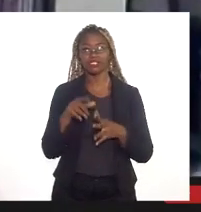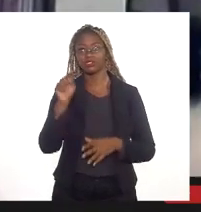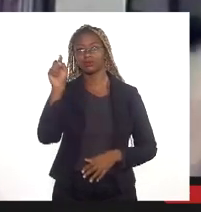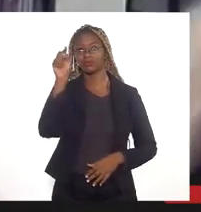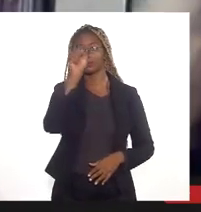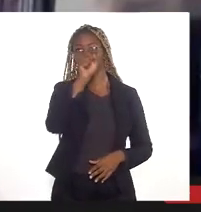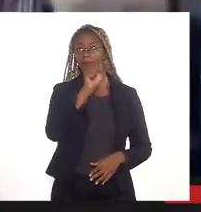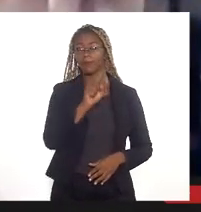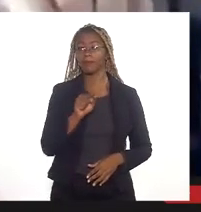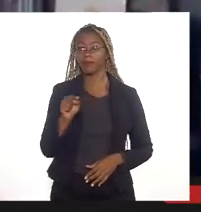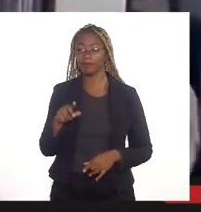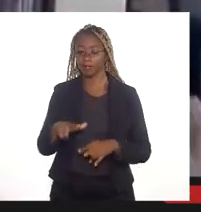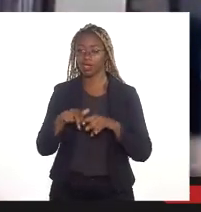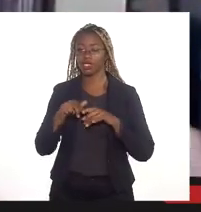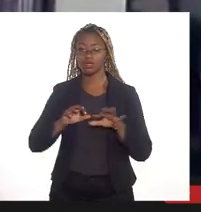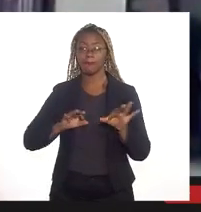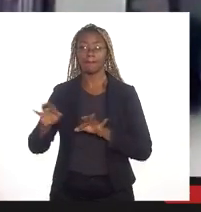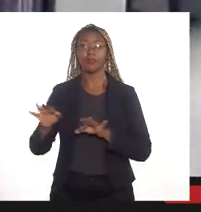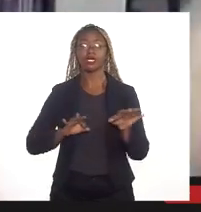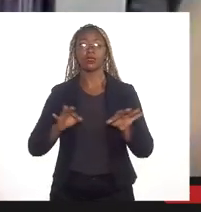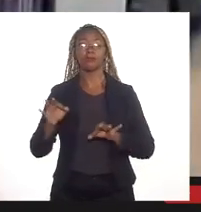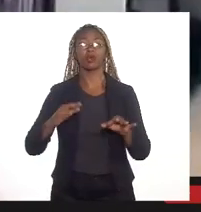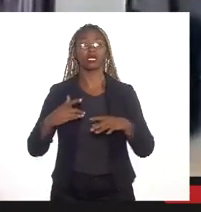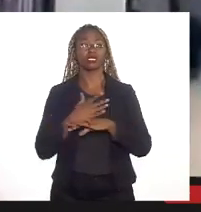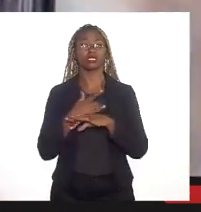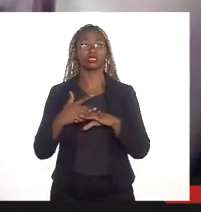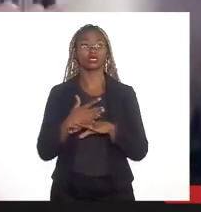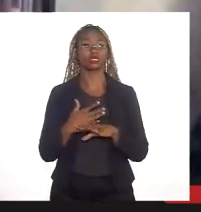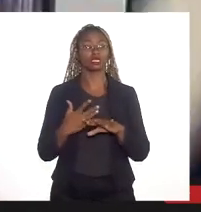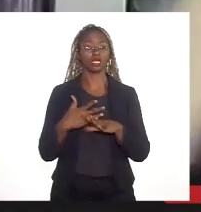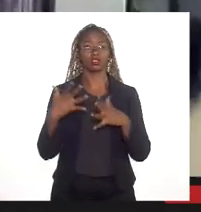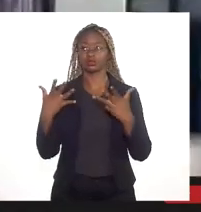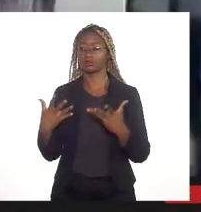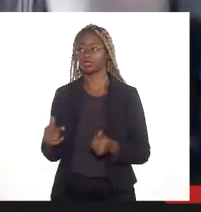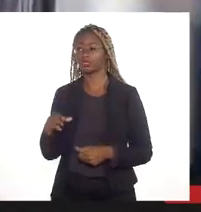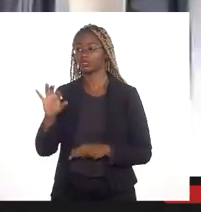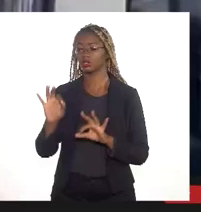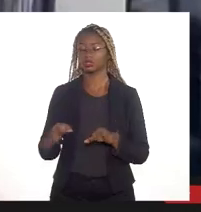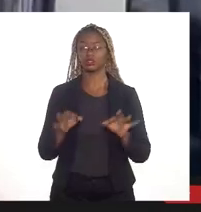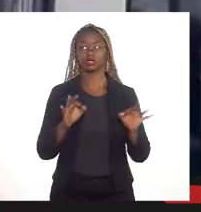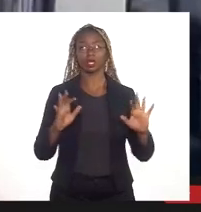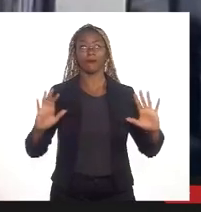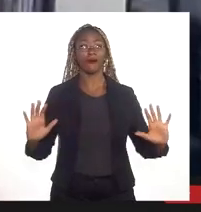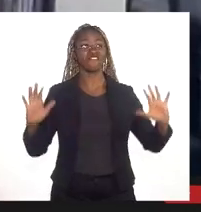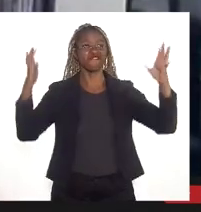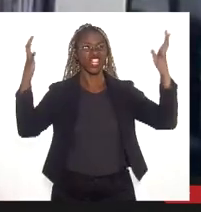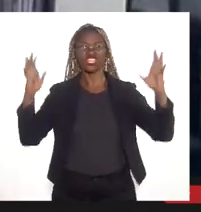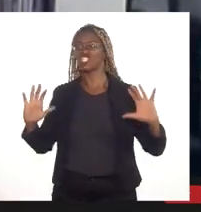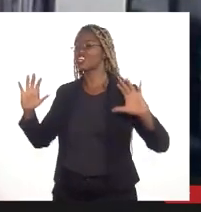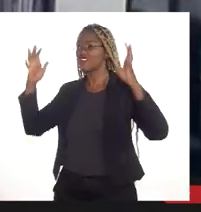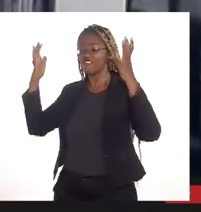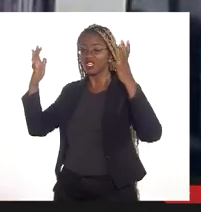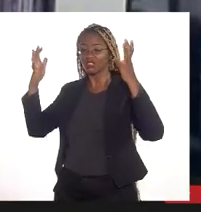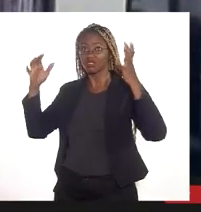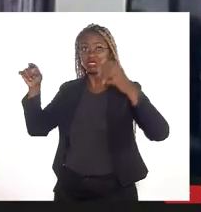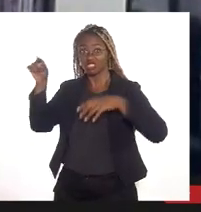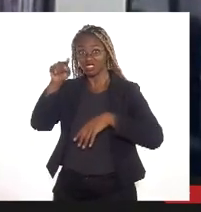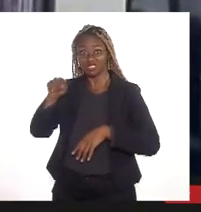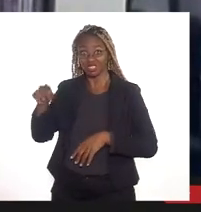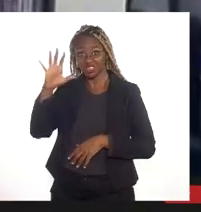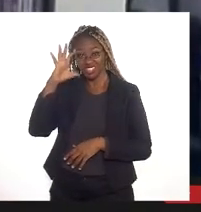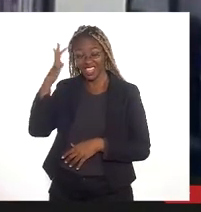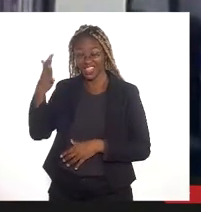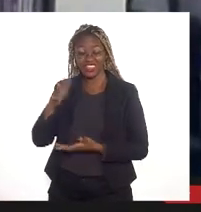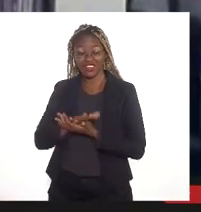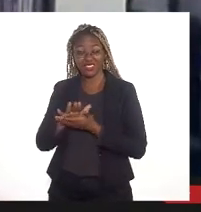por conta de preparar a cidade para receber exatamente o tal dos mega eventos e está aí, não resolveu, não